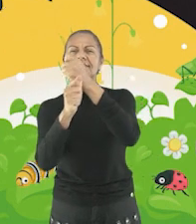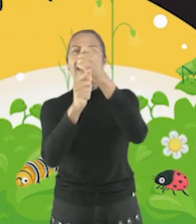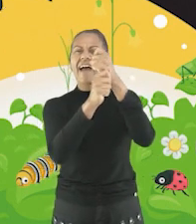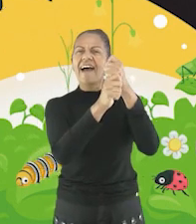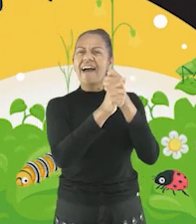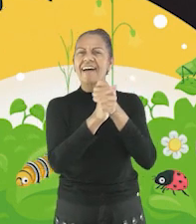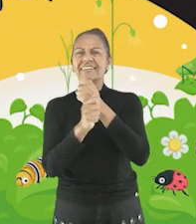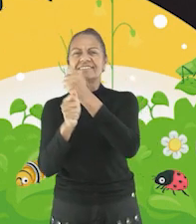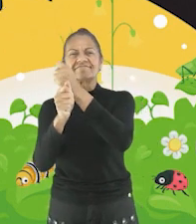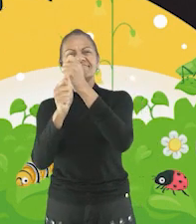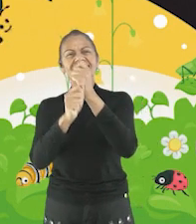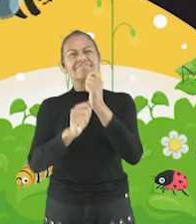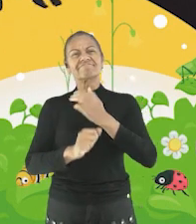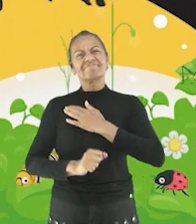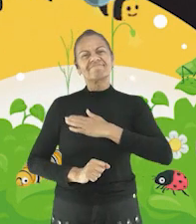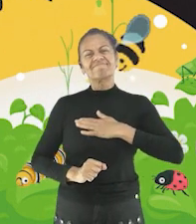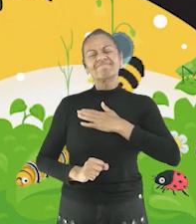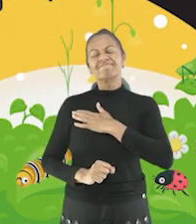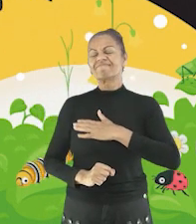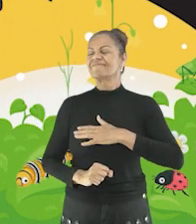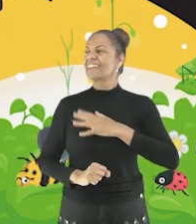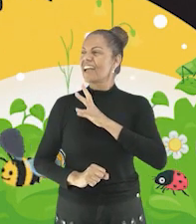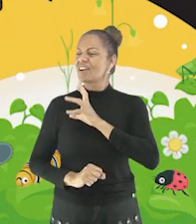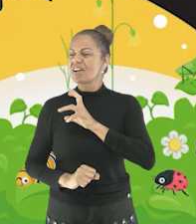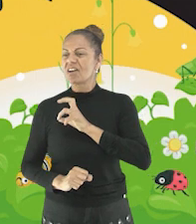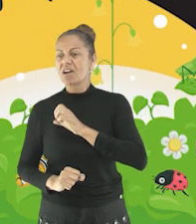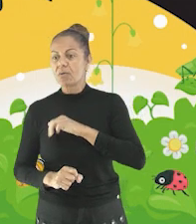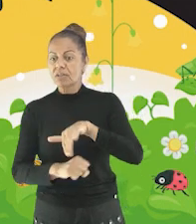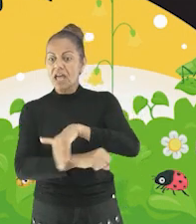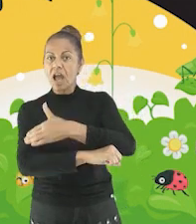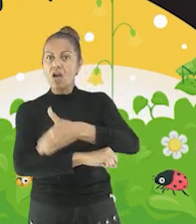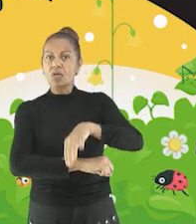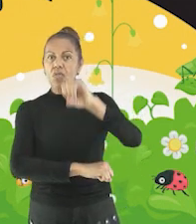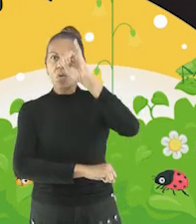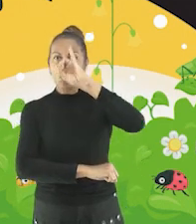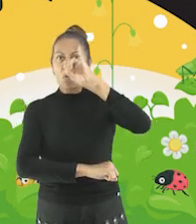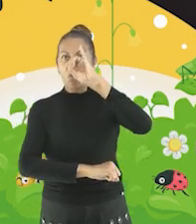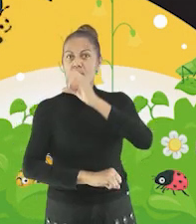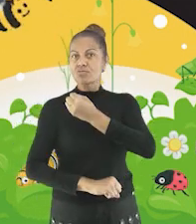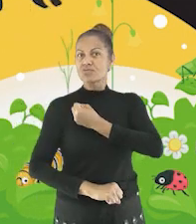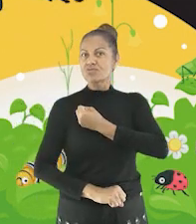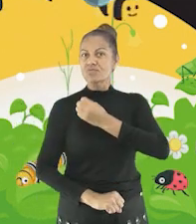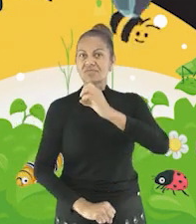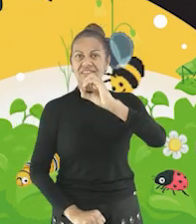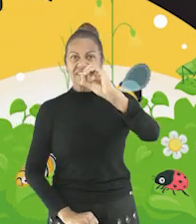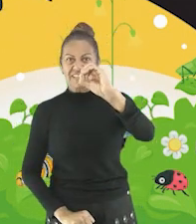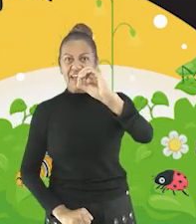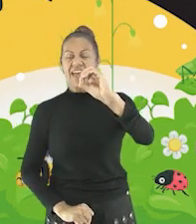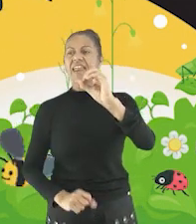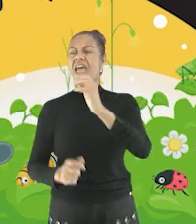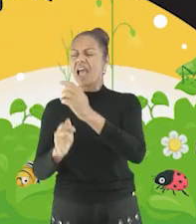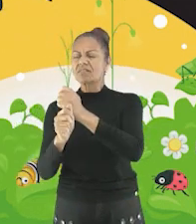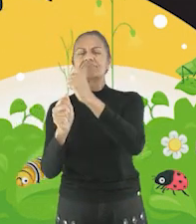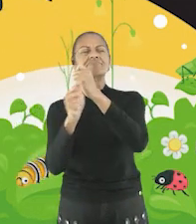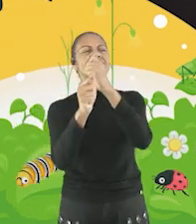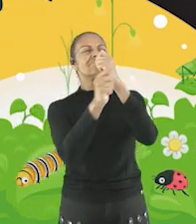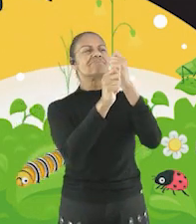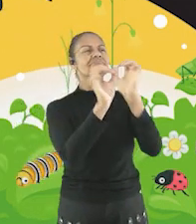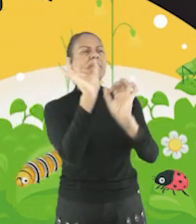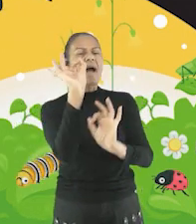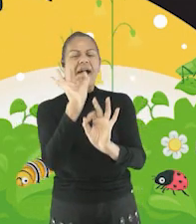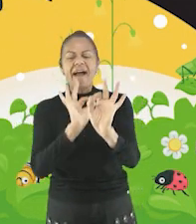era feita com muito esmero No arra dos bobos, número zero Era